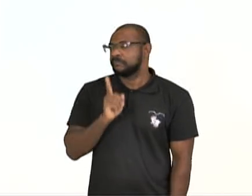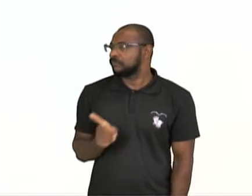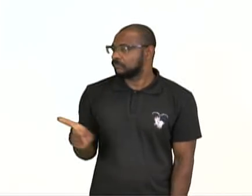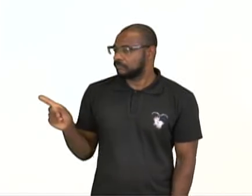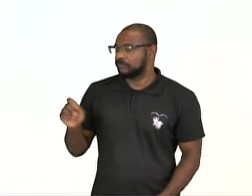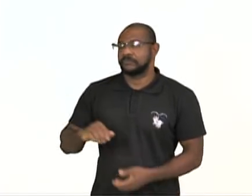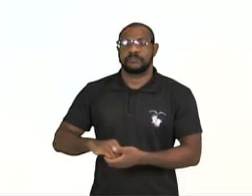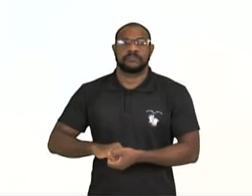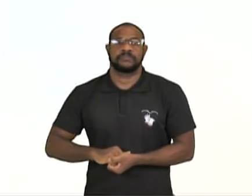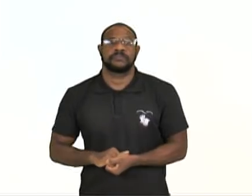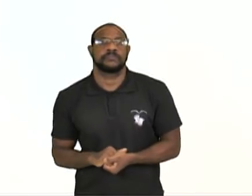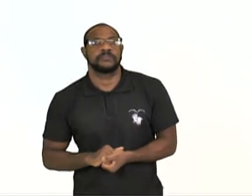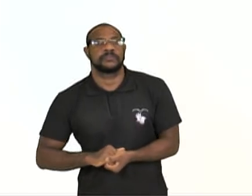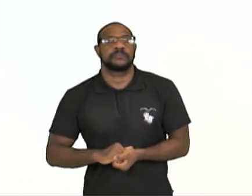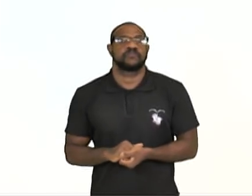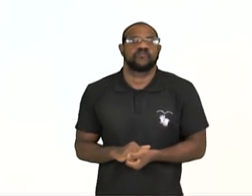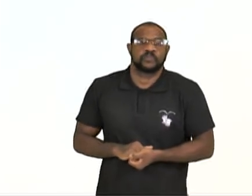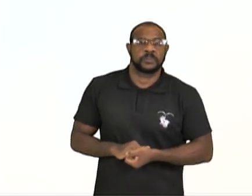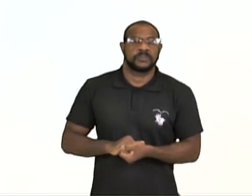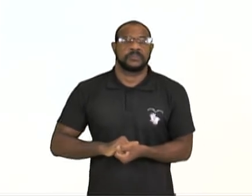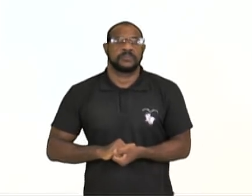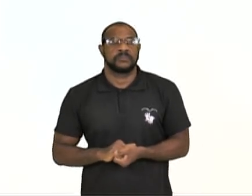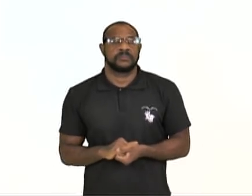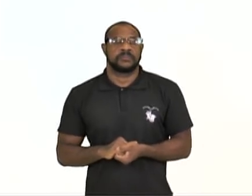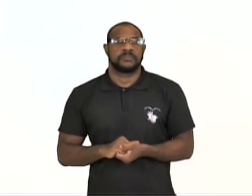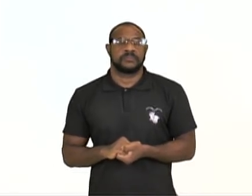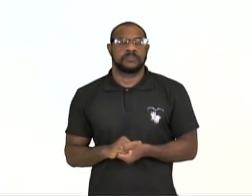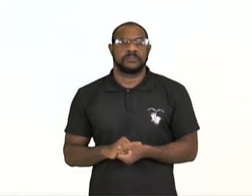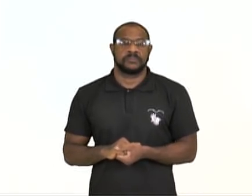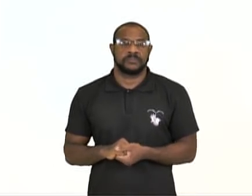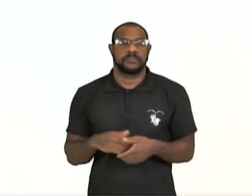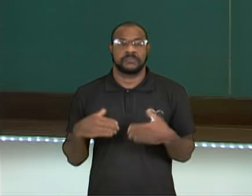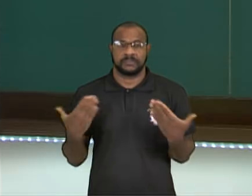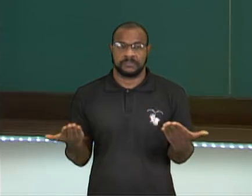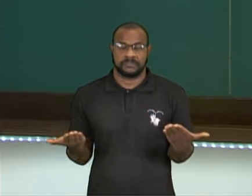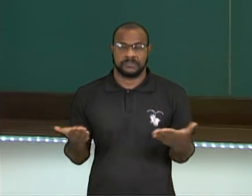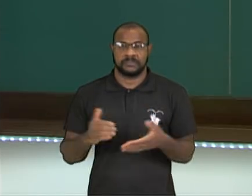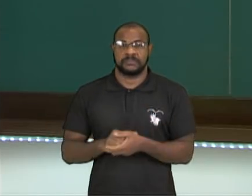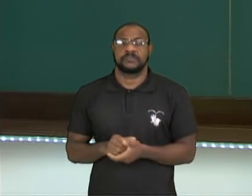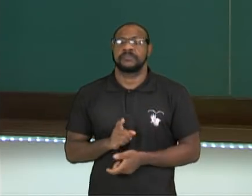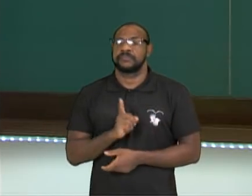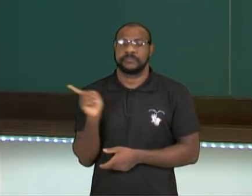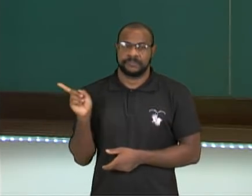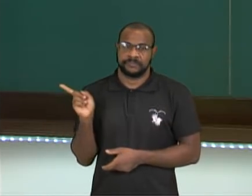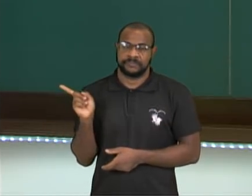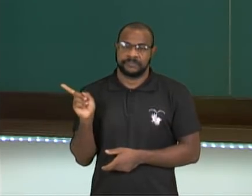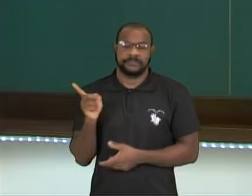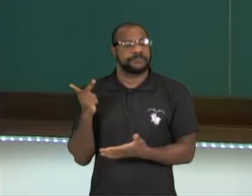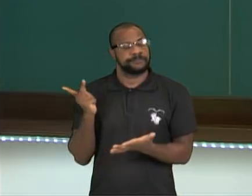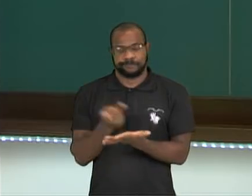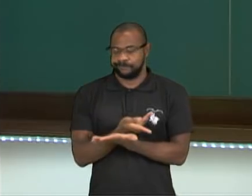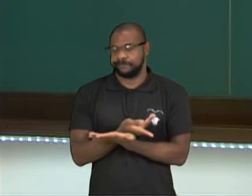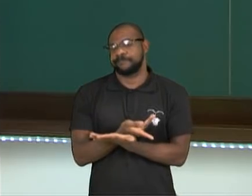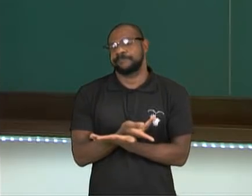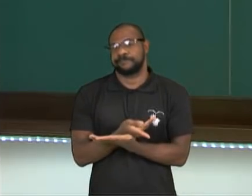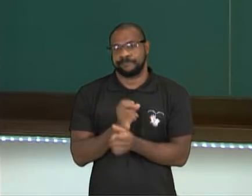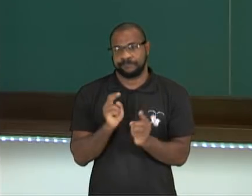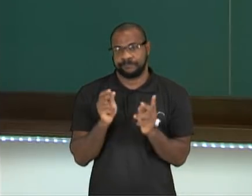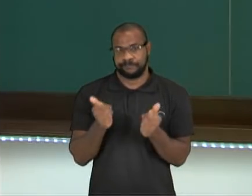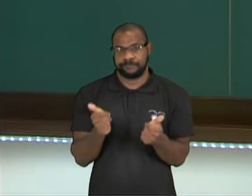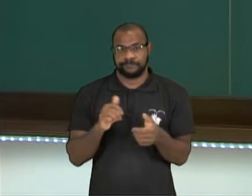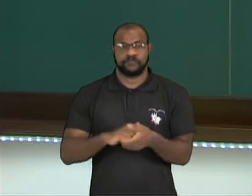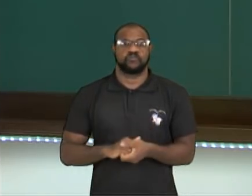pela continuidade da dominação das ilhas Falklands. Isso não é verdade, tá bom?